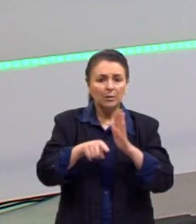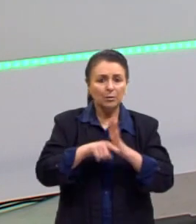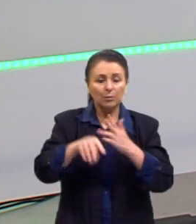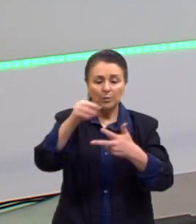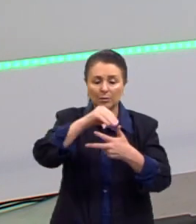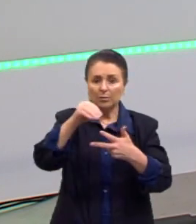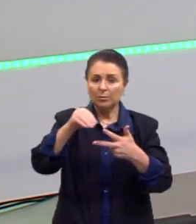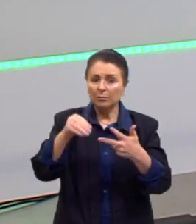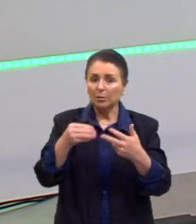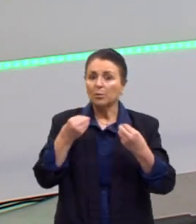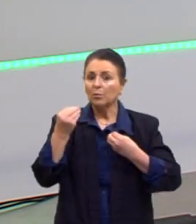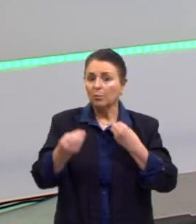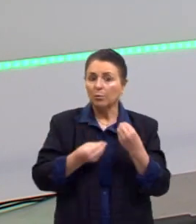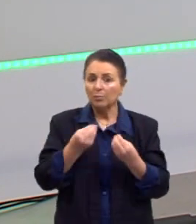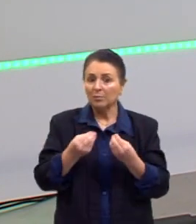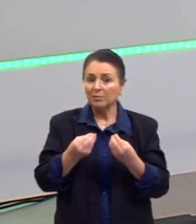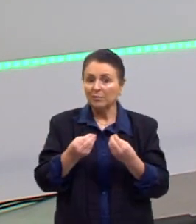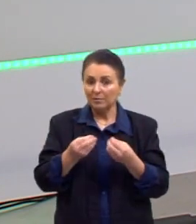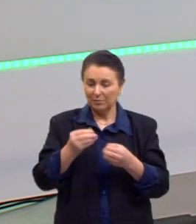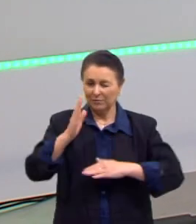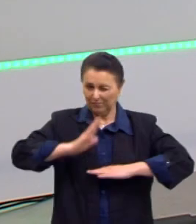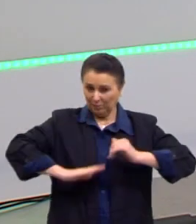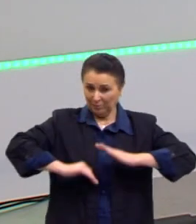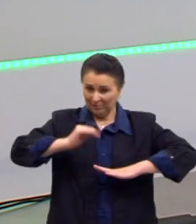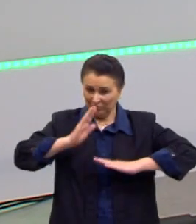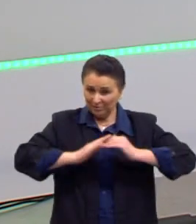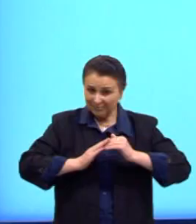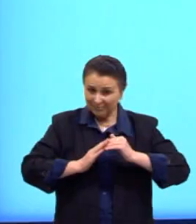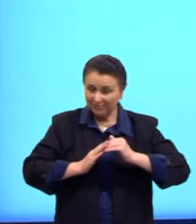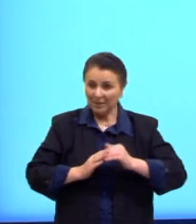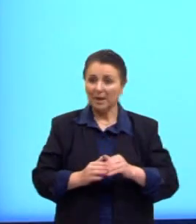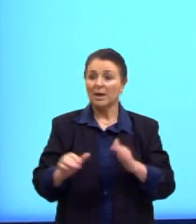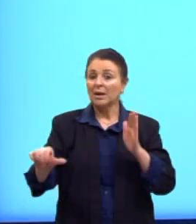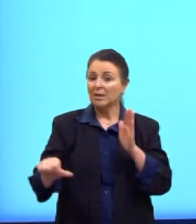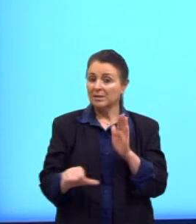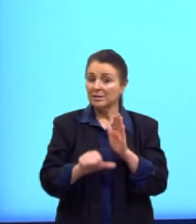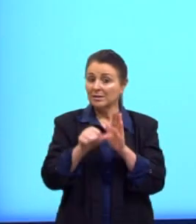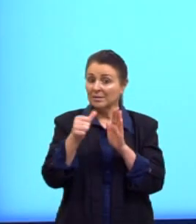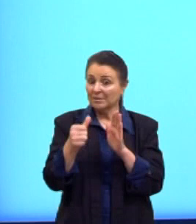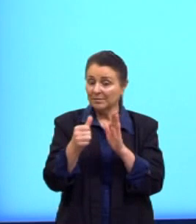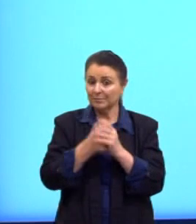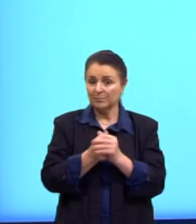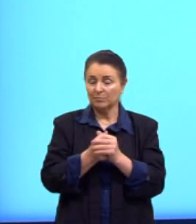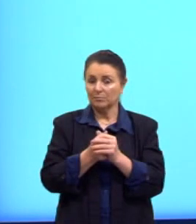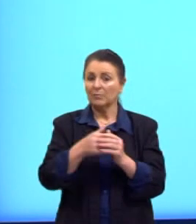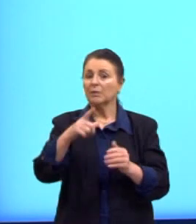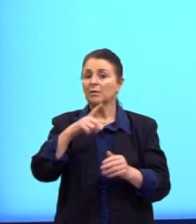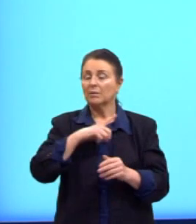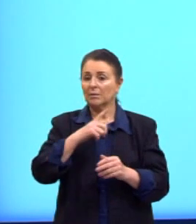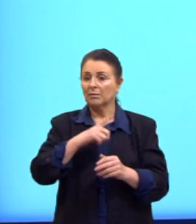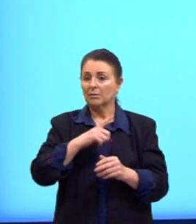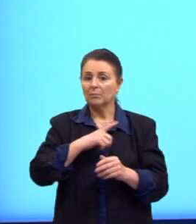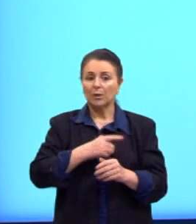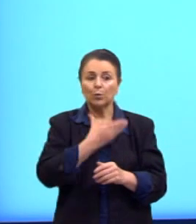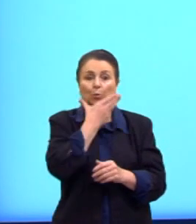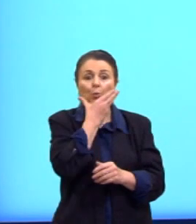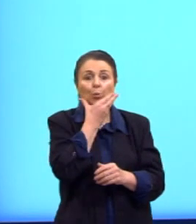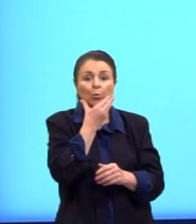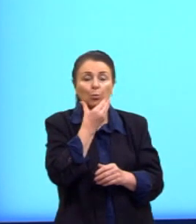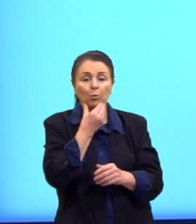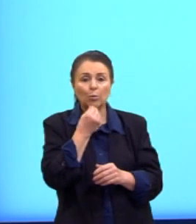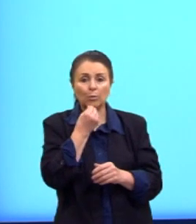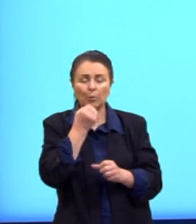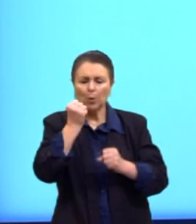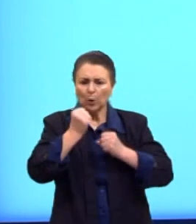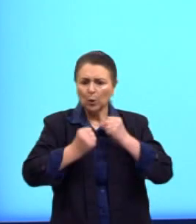do Enem? Vamos testar? Olhem essa primeira aqui. A gente tem um homem que passa